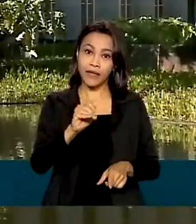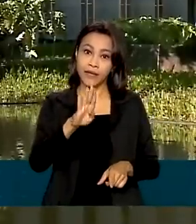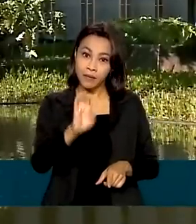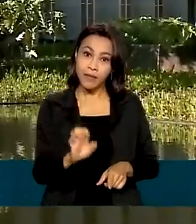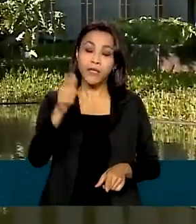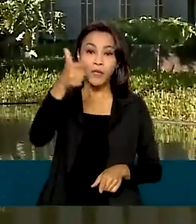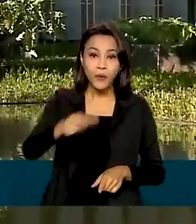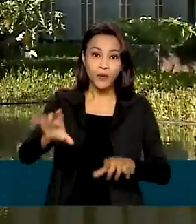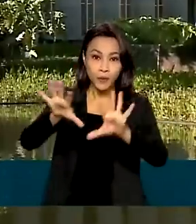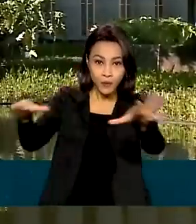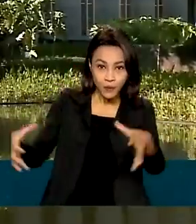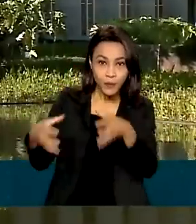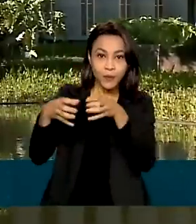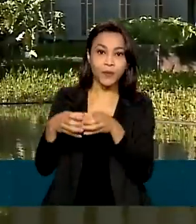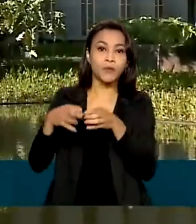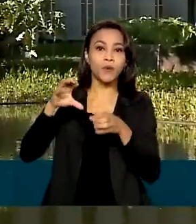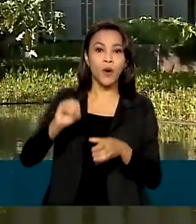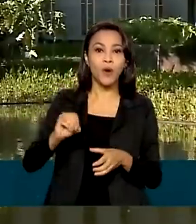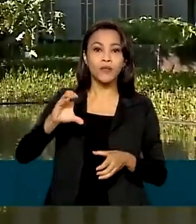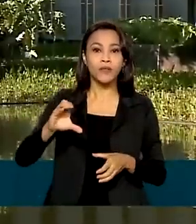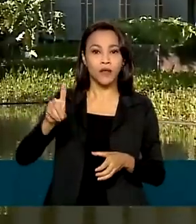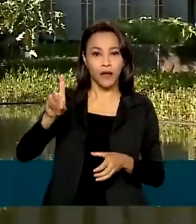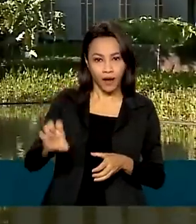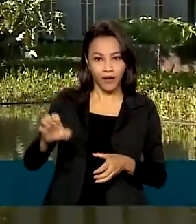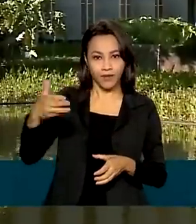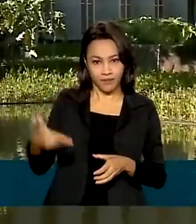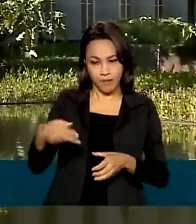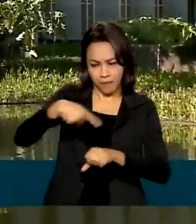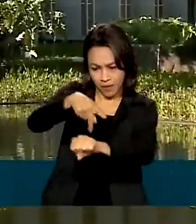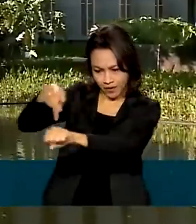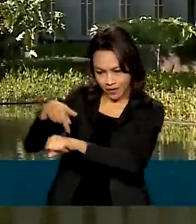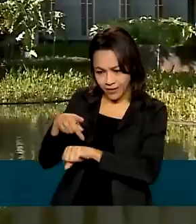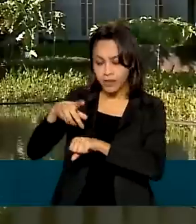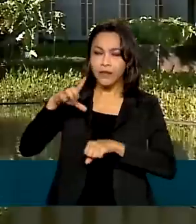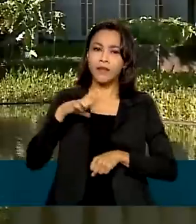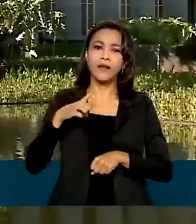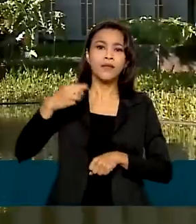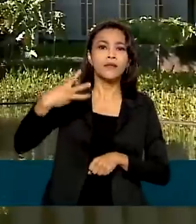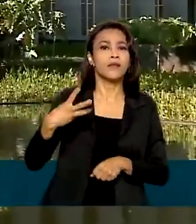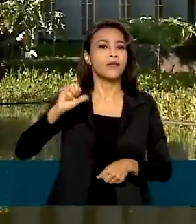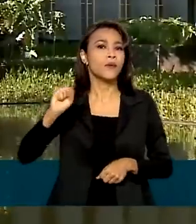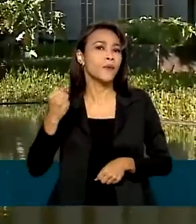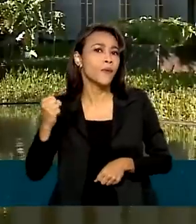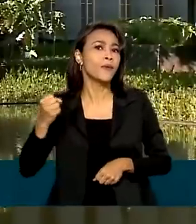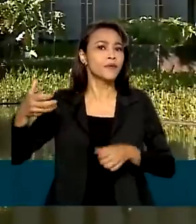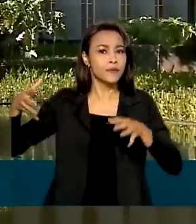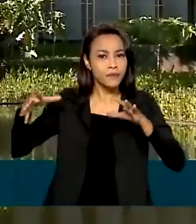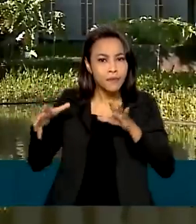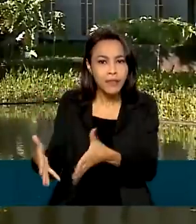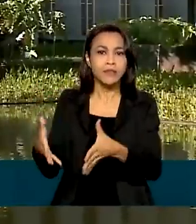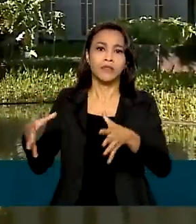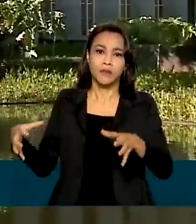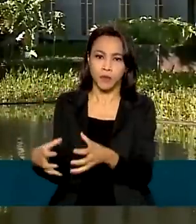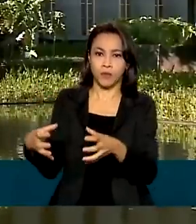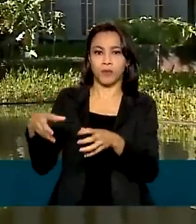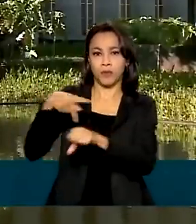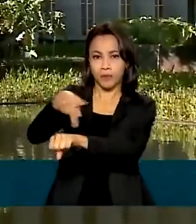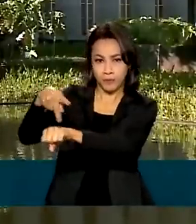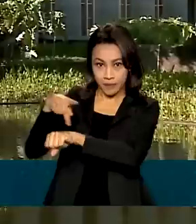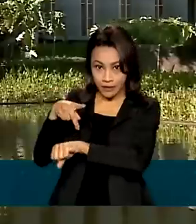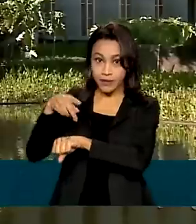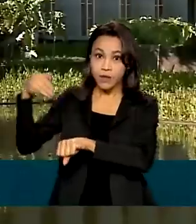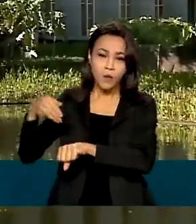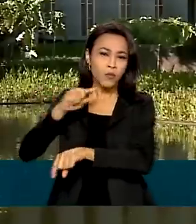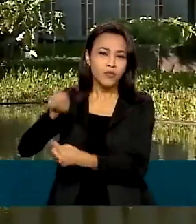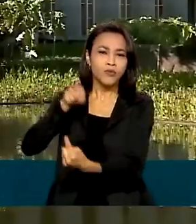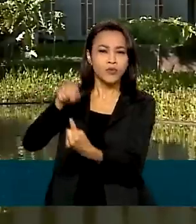Cooperação e Desenvolvimento Econômico, a OCDE. A organização conta com 38 países-membros e foi criada para